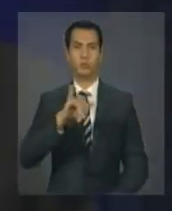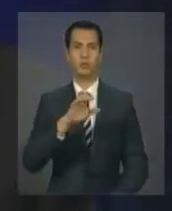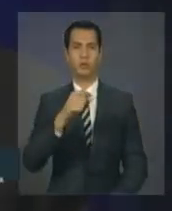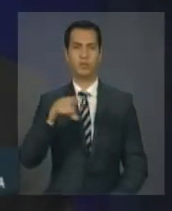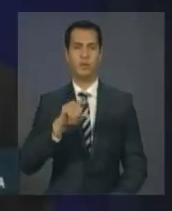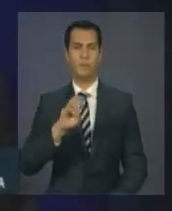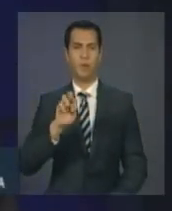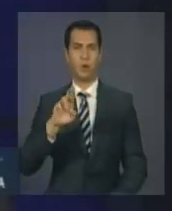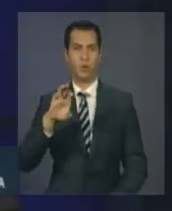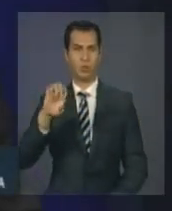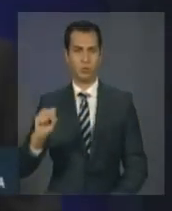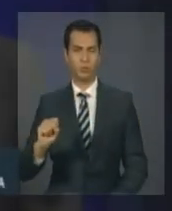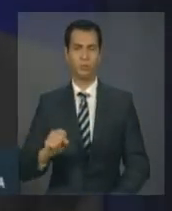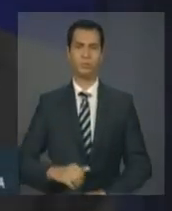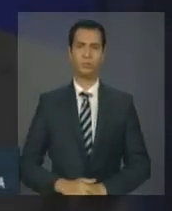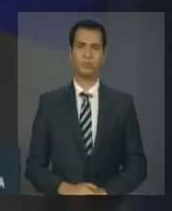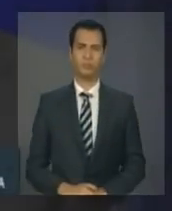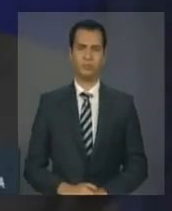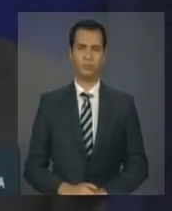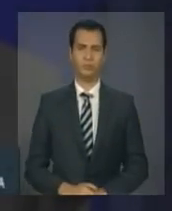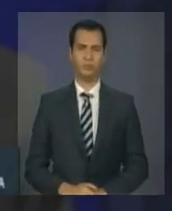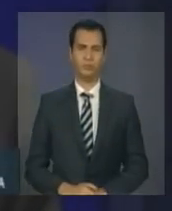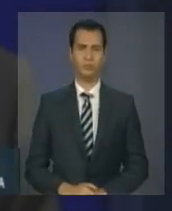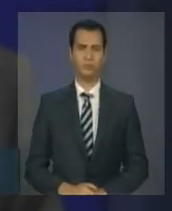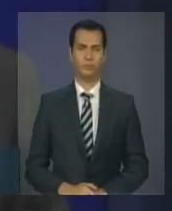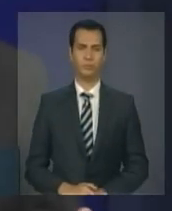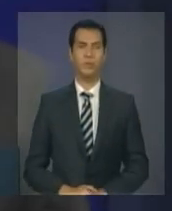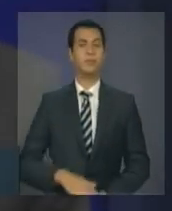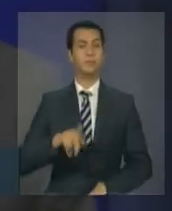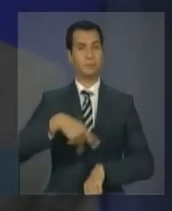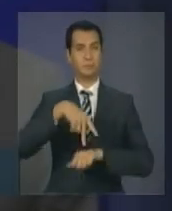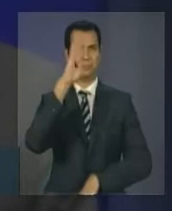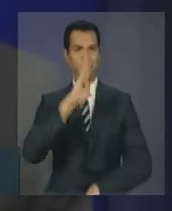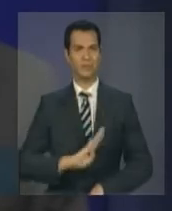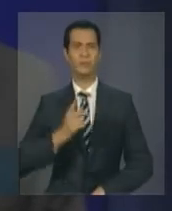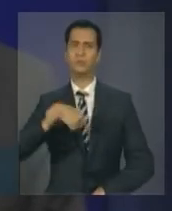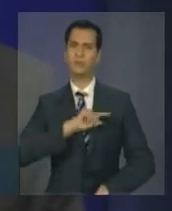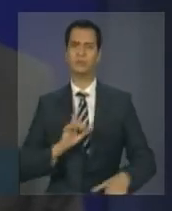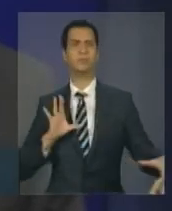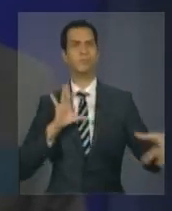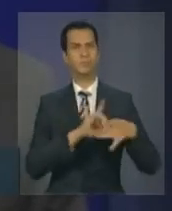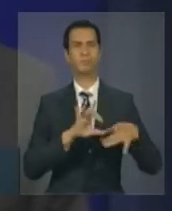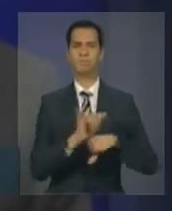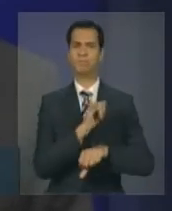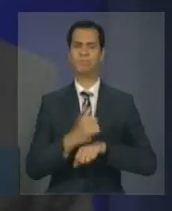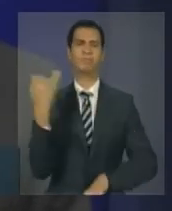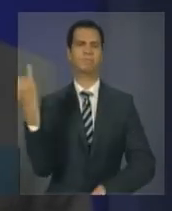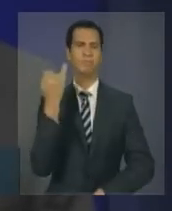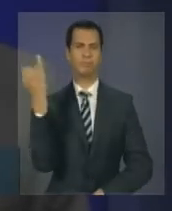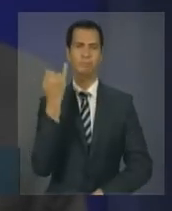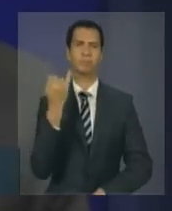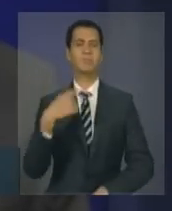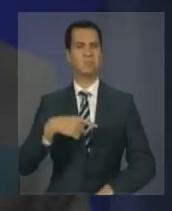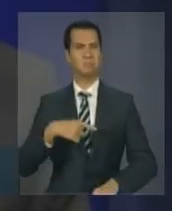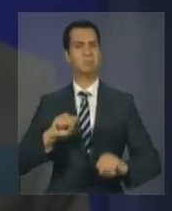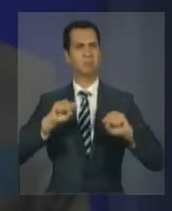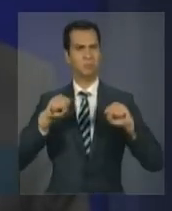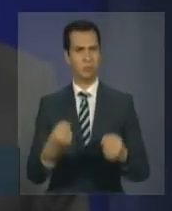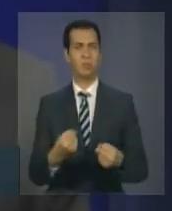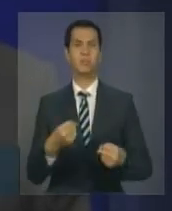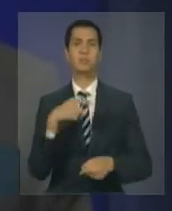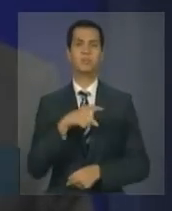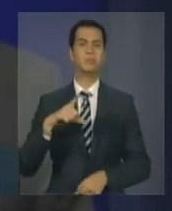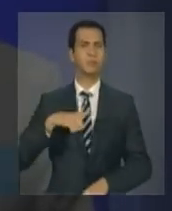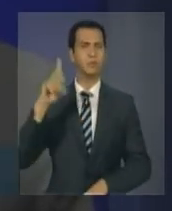O Brasil o Brasil são parceiros estratégicos naturais. Partilhamos valores e objetivos comuns, alicerçados numa herança